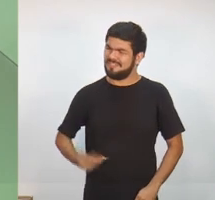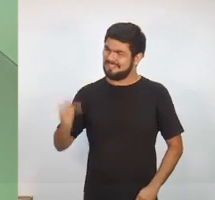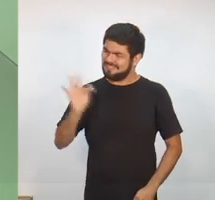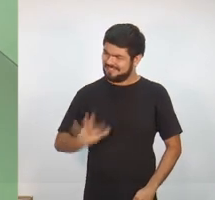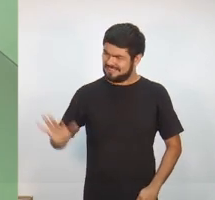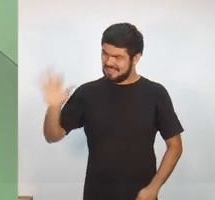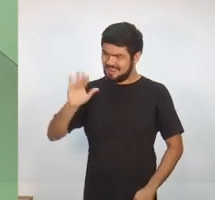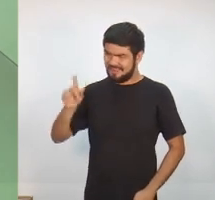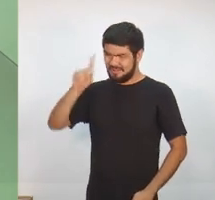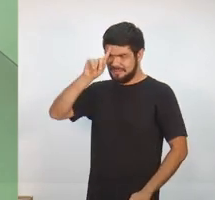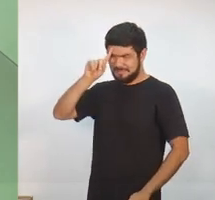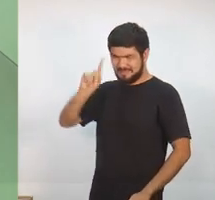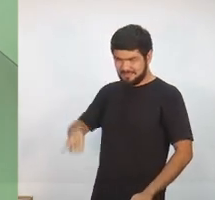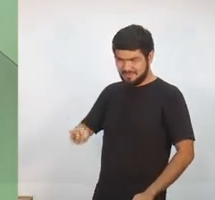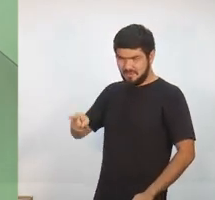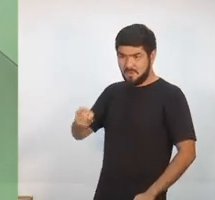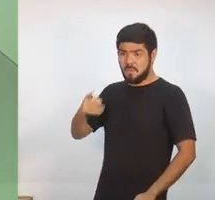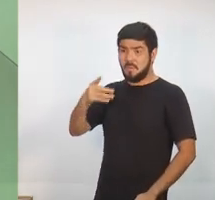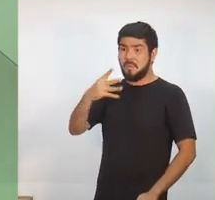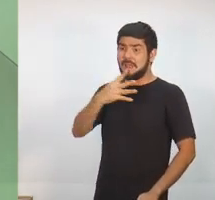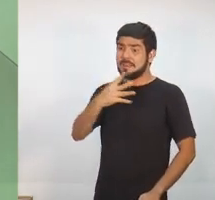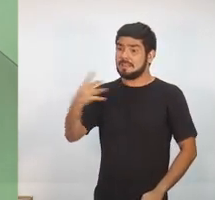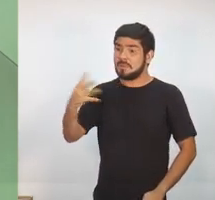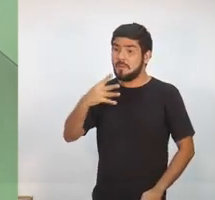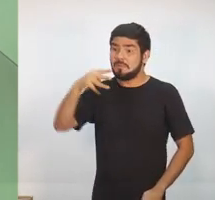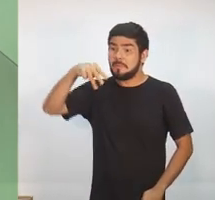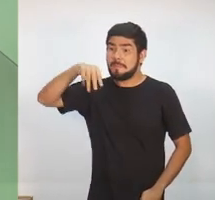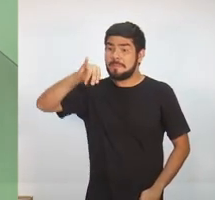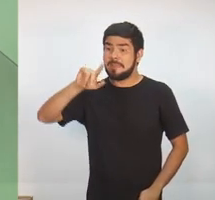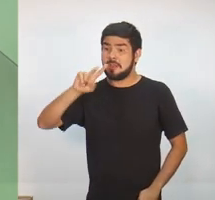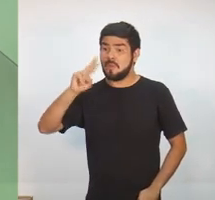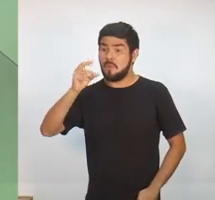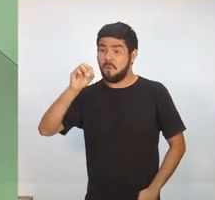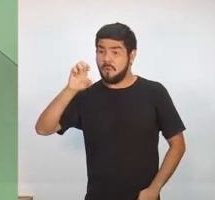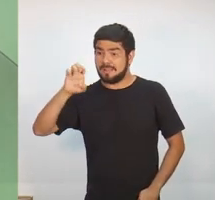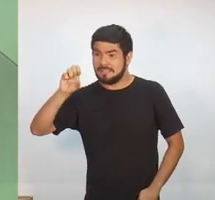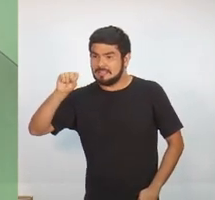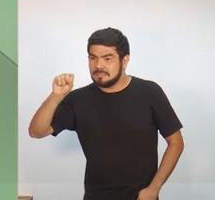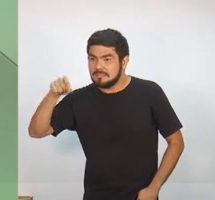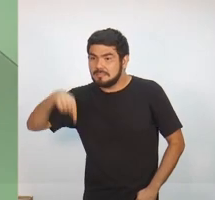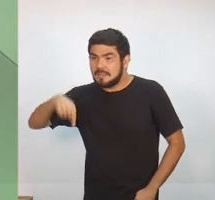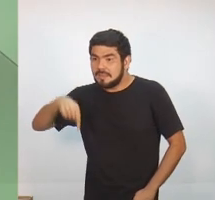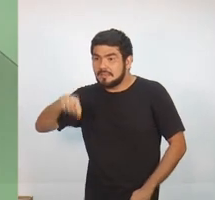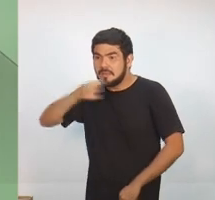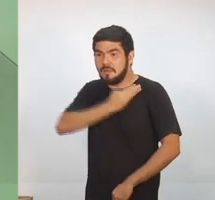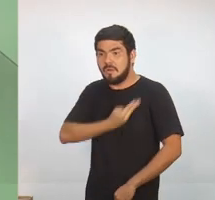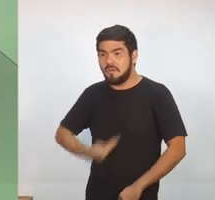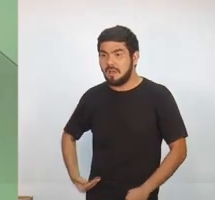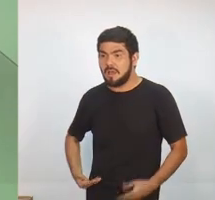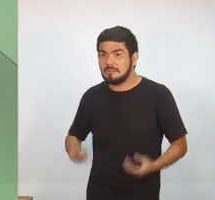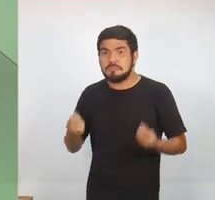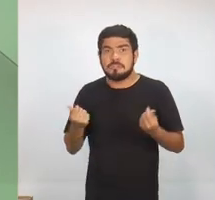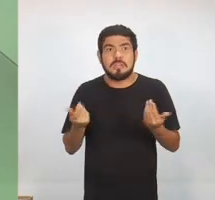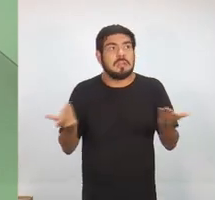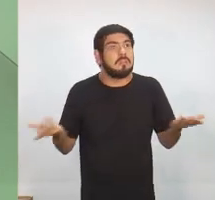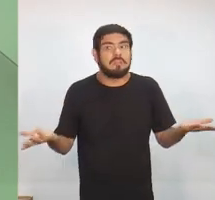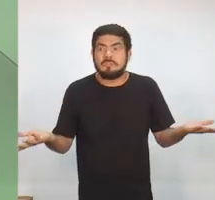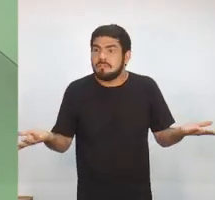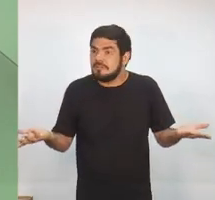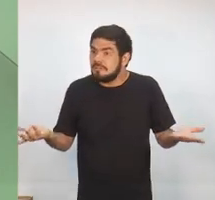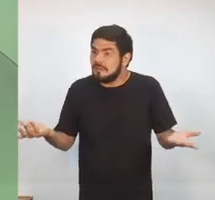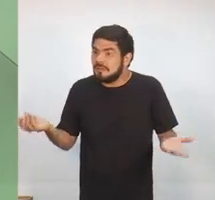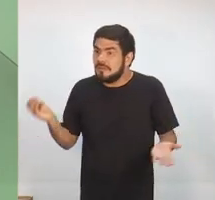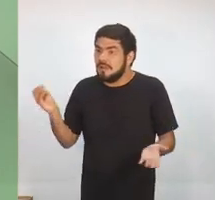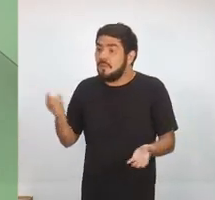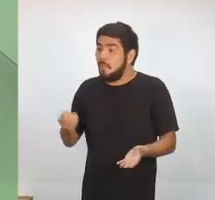44 milhões de reais para o governo do Estado. Esse dinheiro, Márcia, quase que voltou por falta de